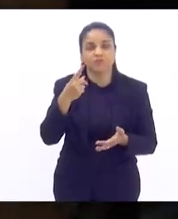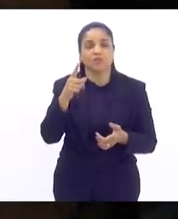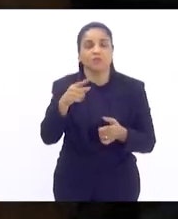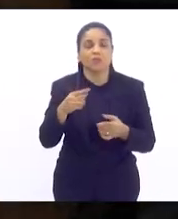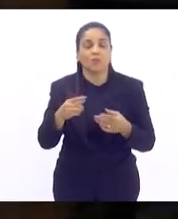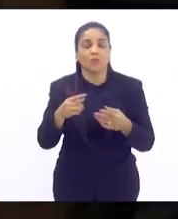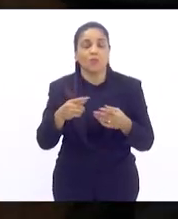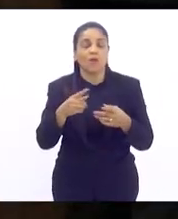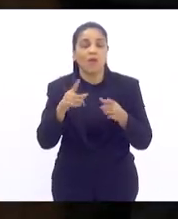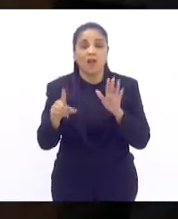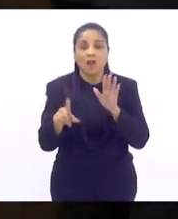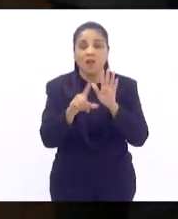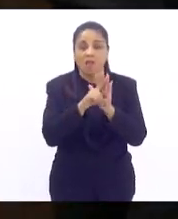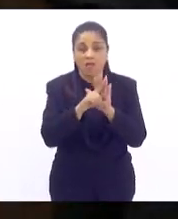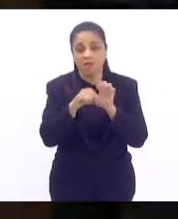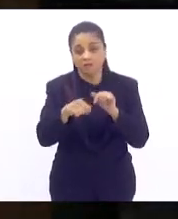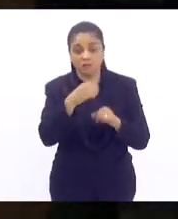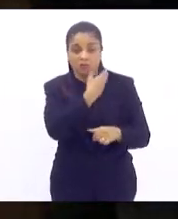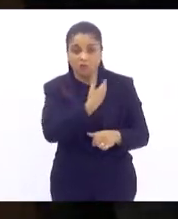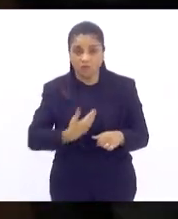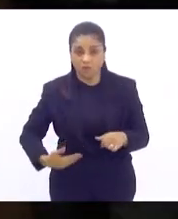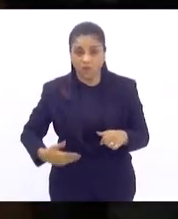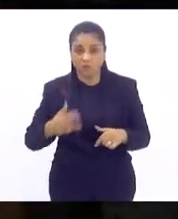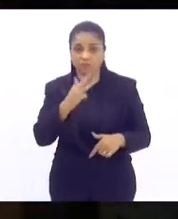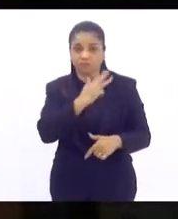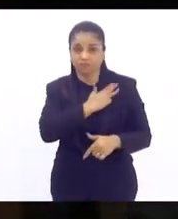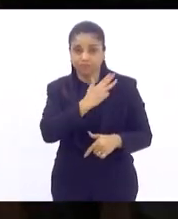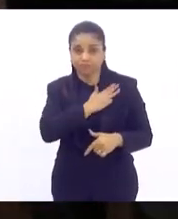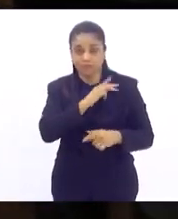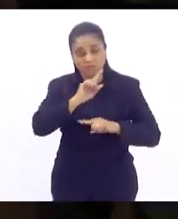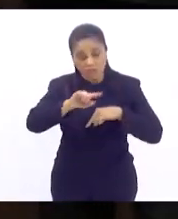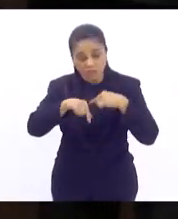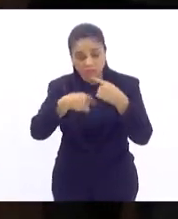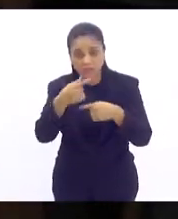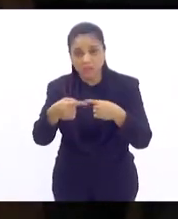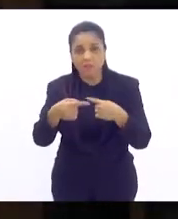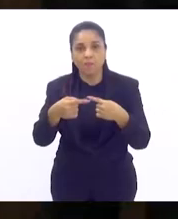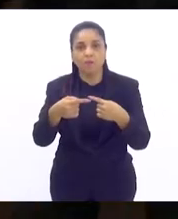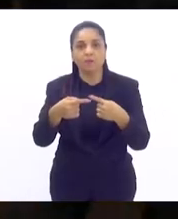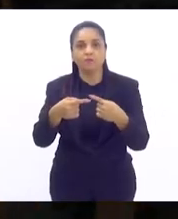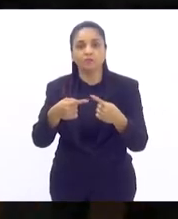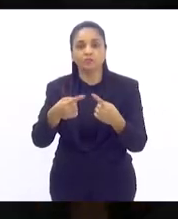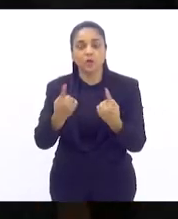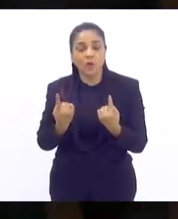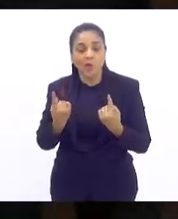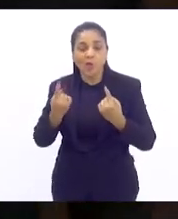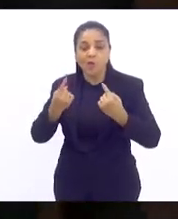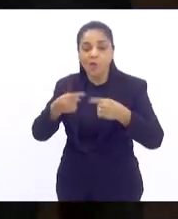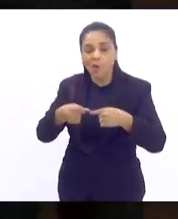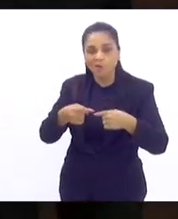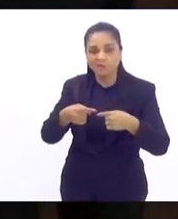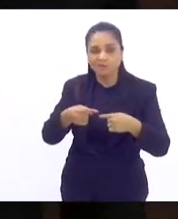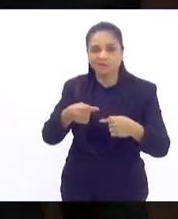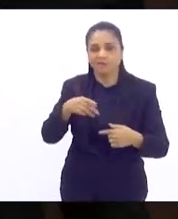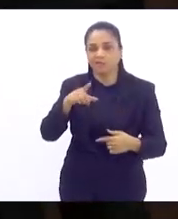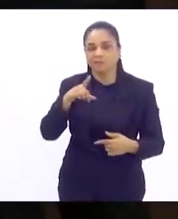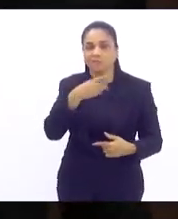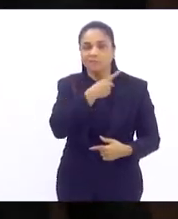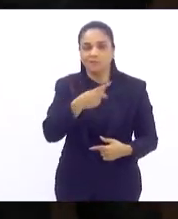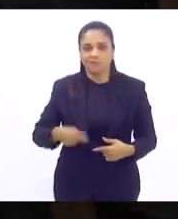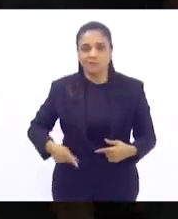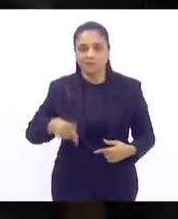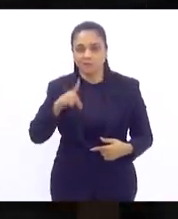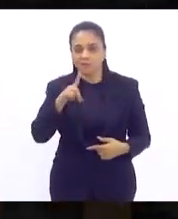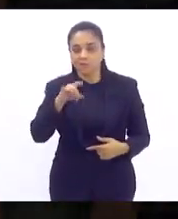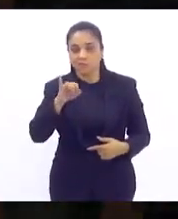Lula da Silva e desmanteladas imediatamente após o golpe perpetrado contra a presidenta Dilma. Nós retornamos ao